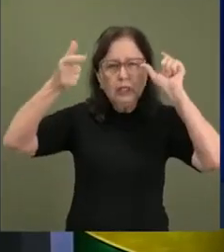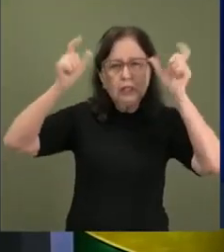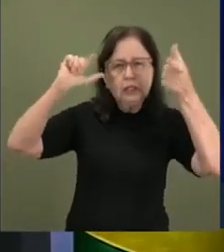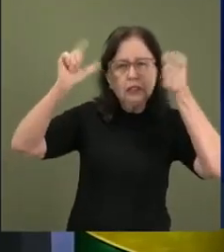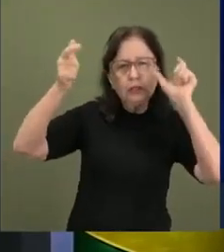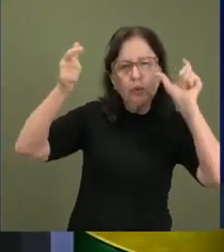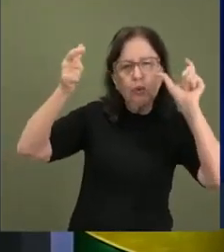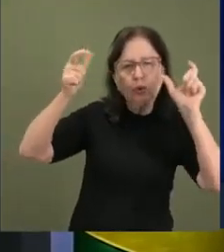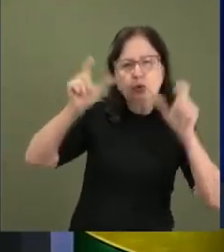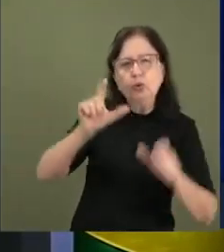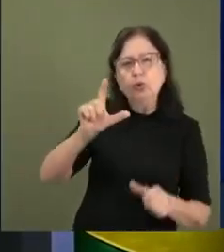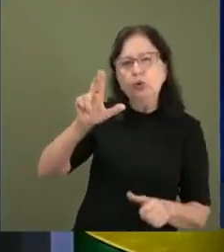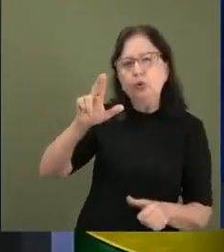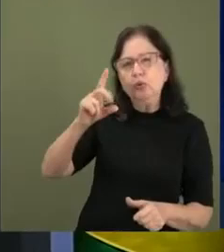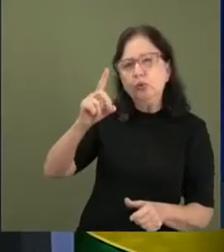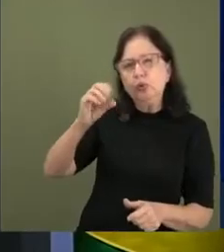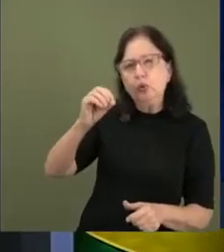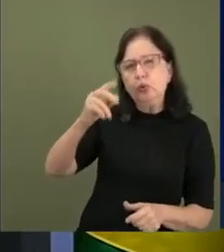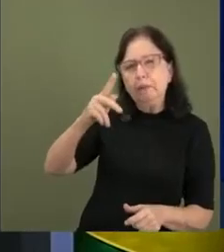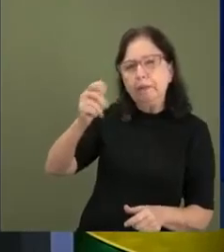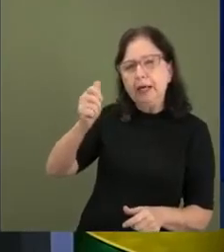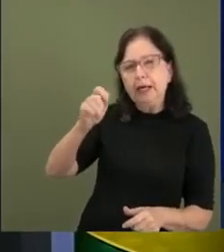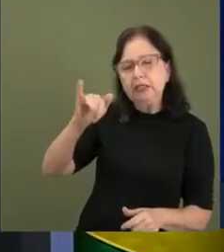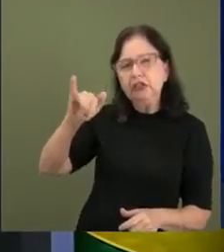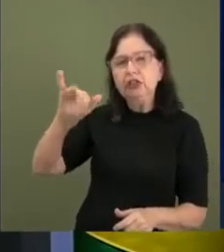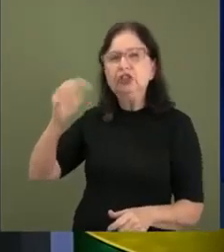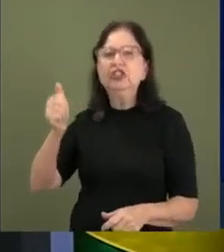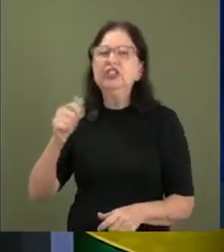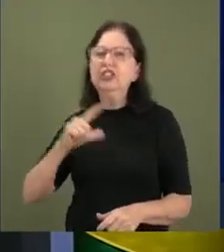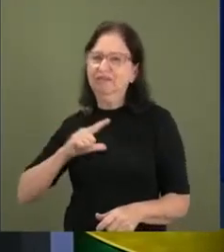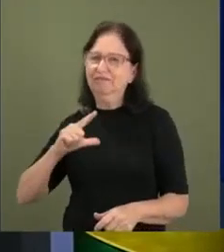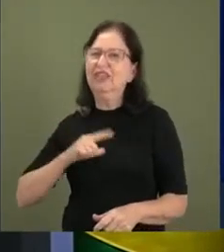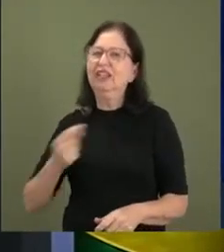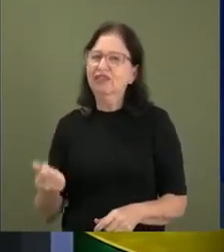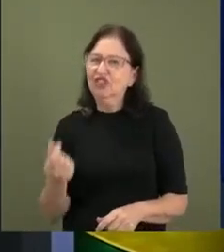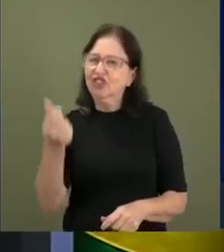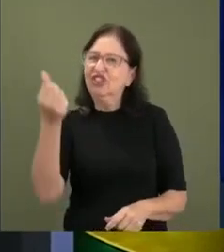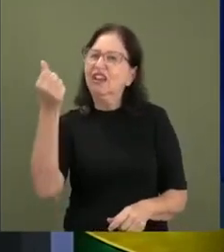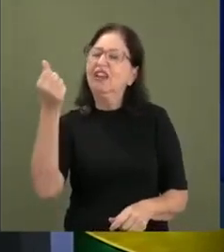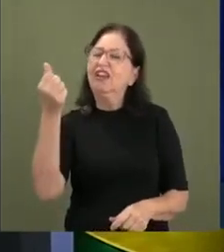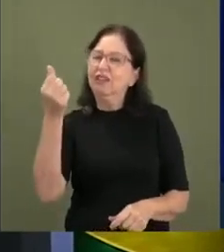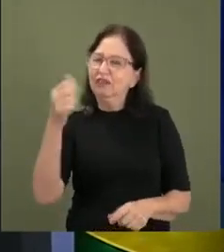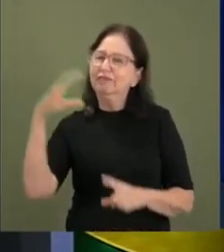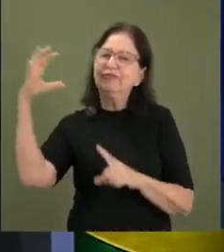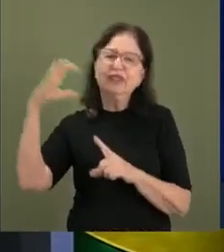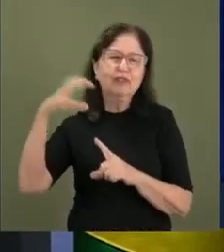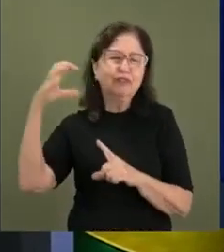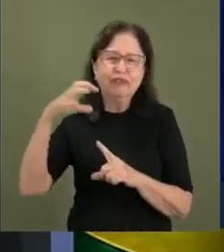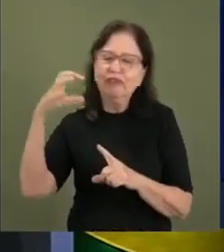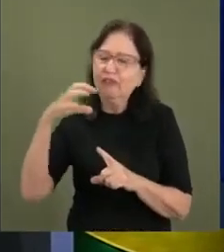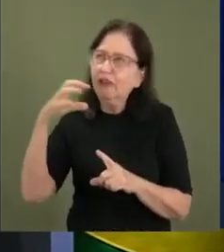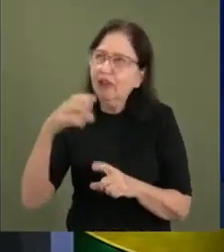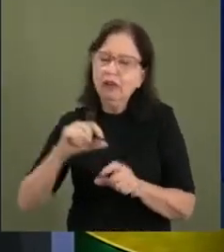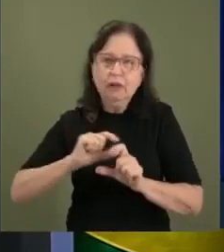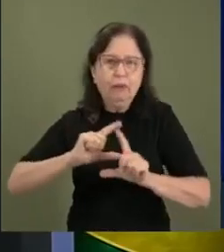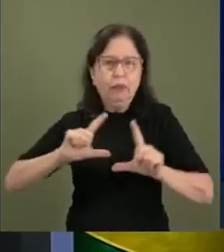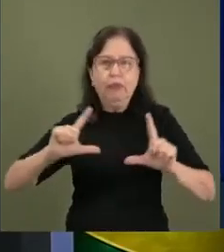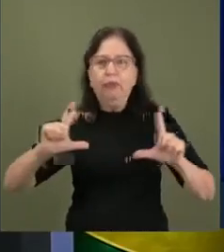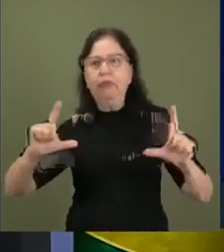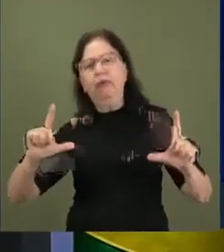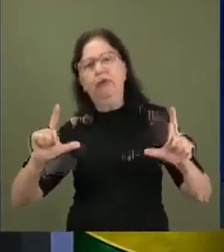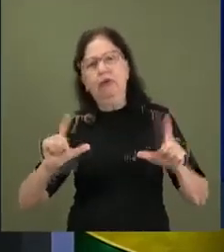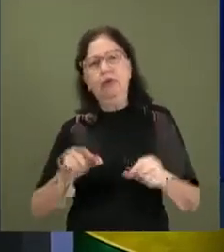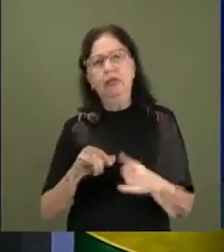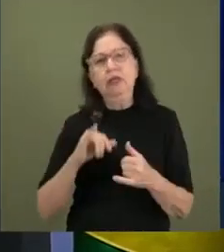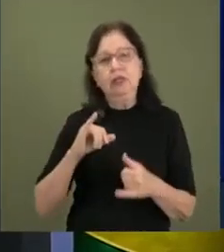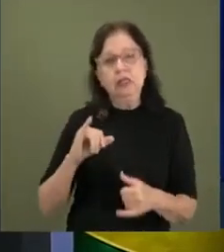chama de ludopatia, ele tem um componente financeiro importante e isso tem uma diferença considerável quando a gente vai pensar em